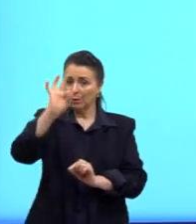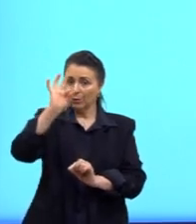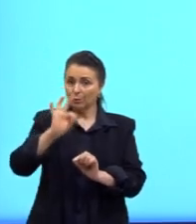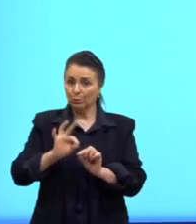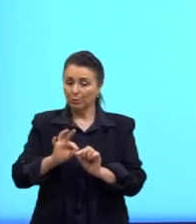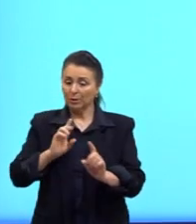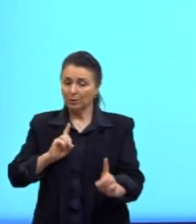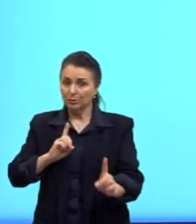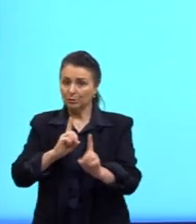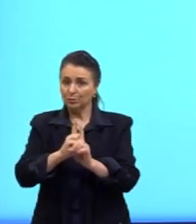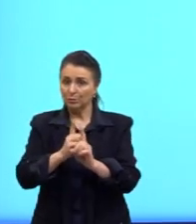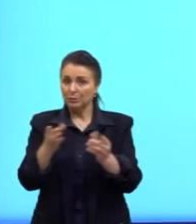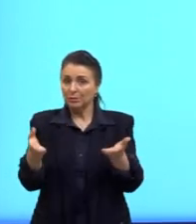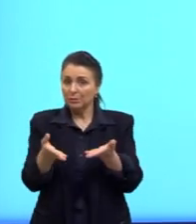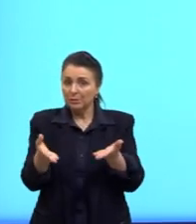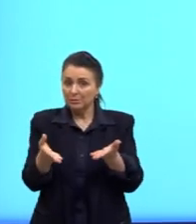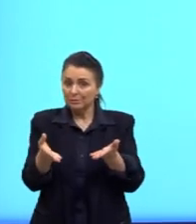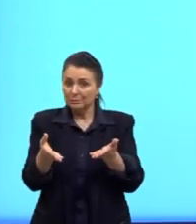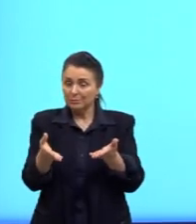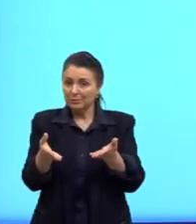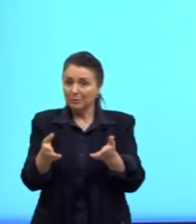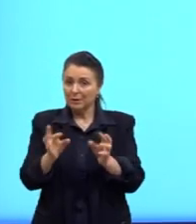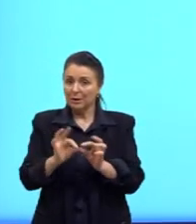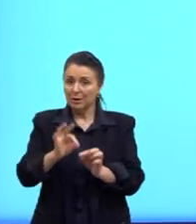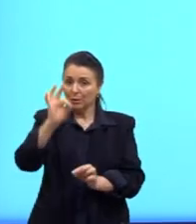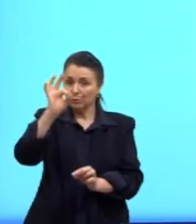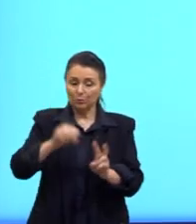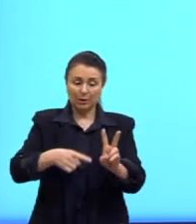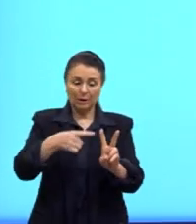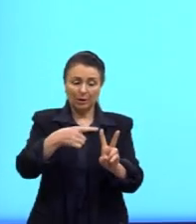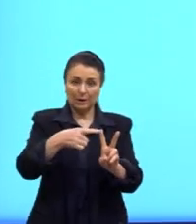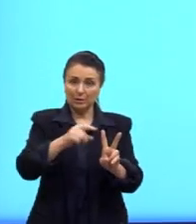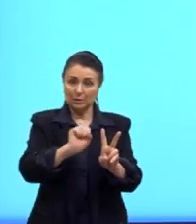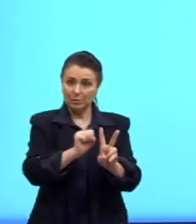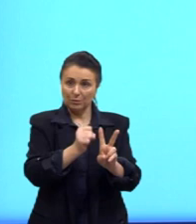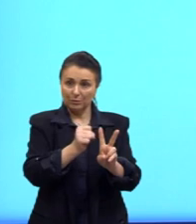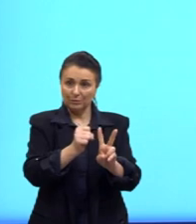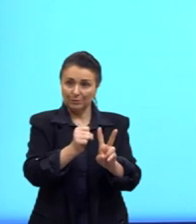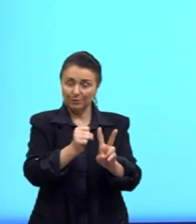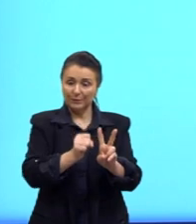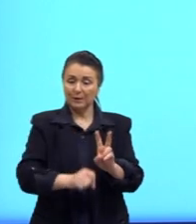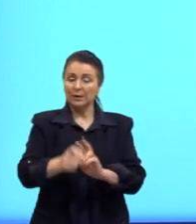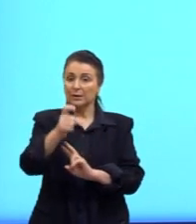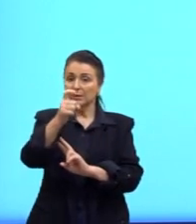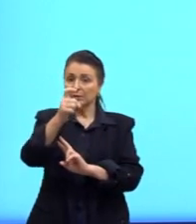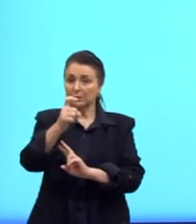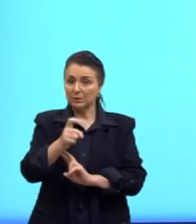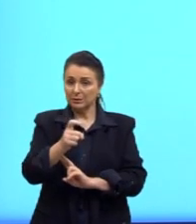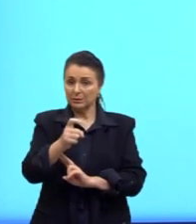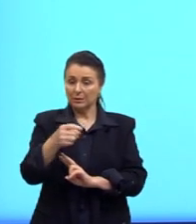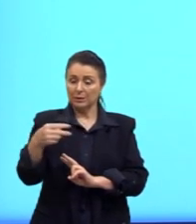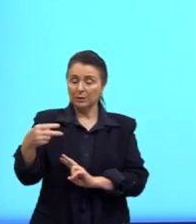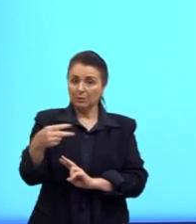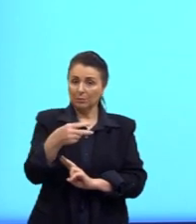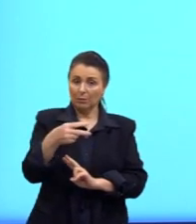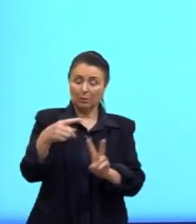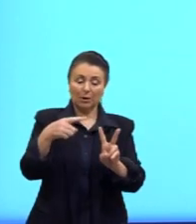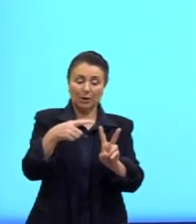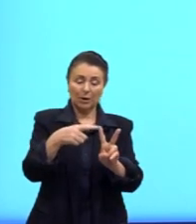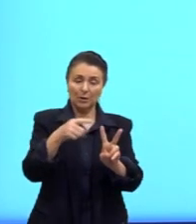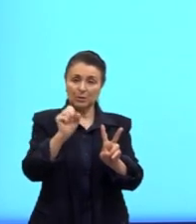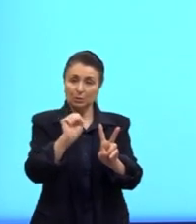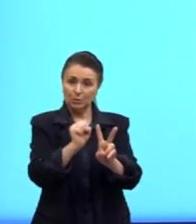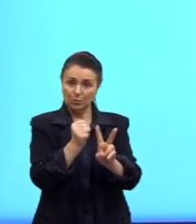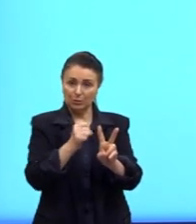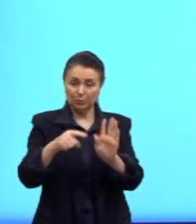descobrimos agora, né? A altura seria a raiz de 8. Então, X é igual a raiz de 8